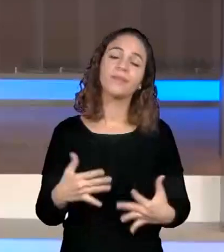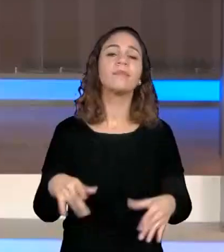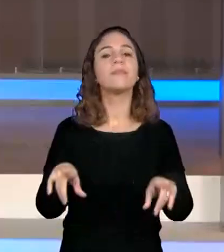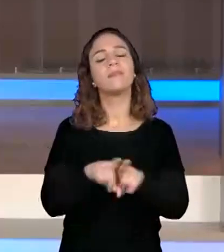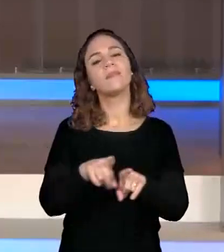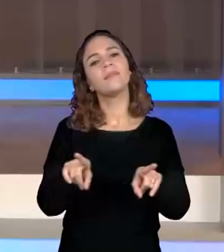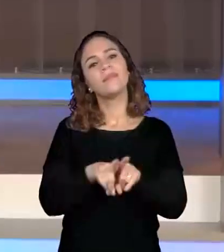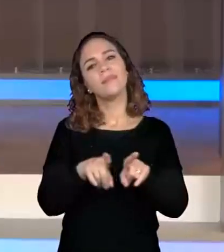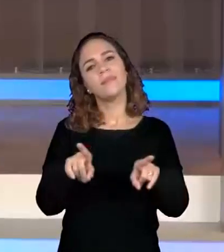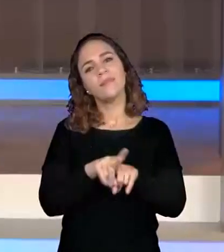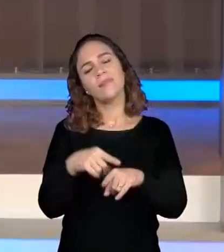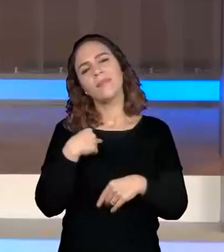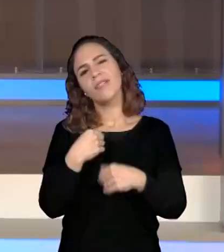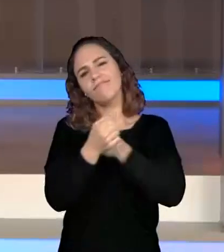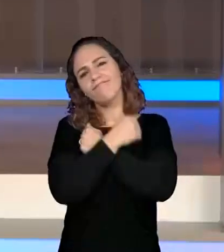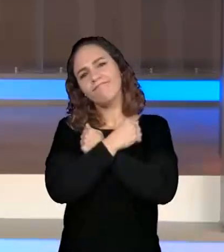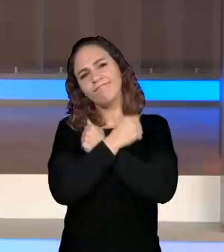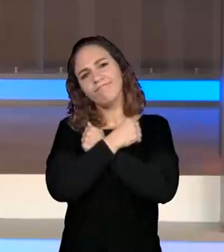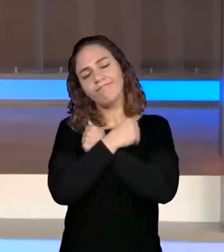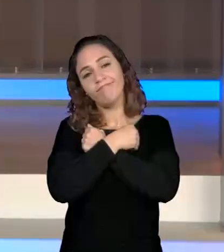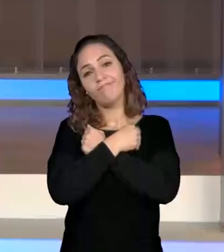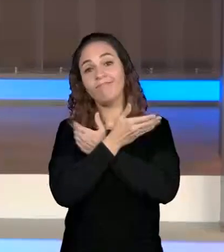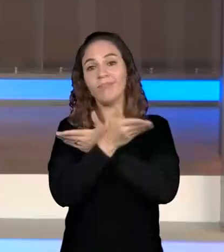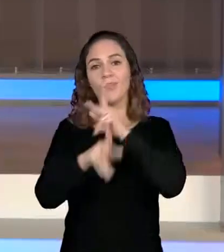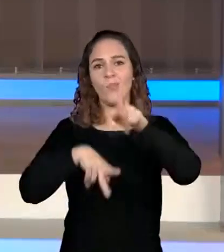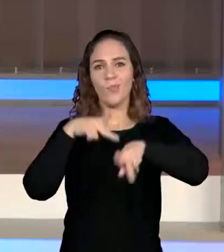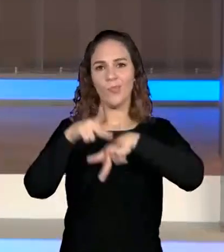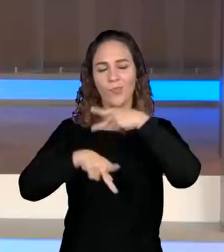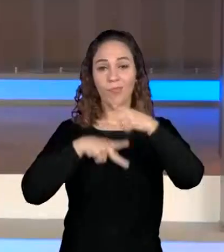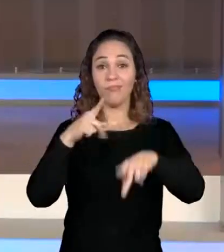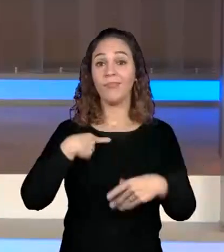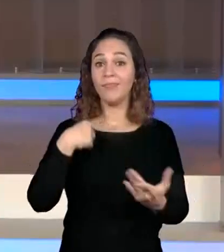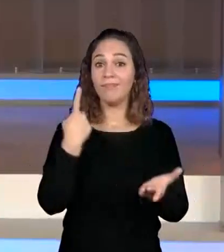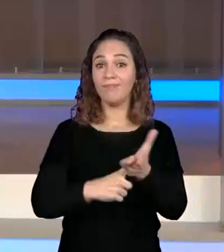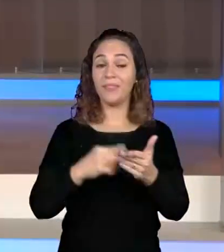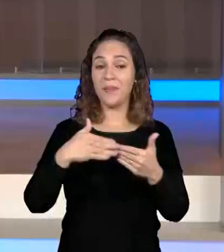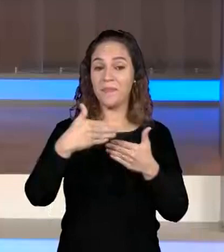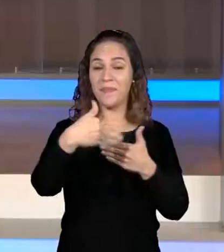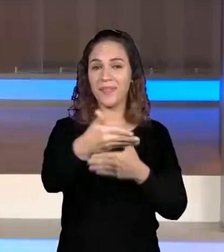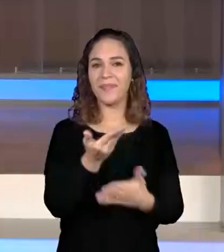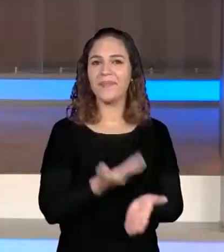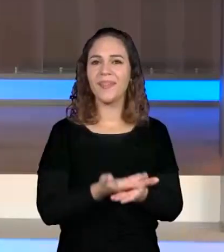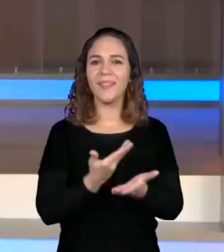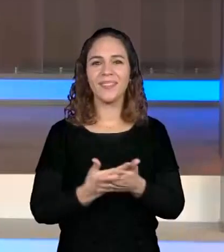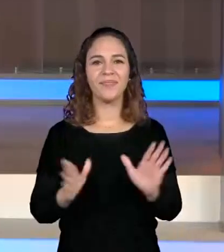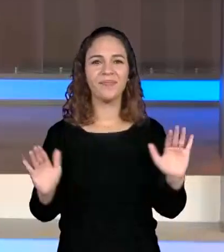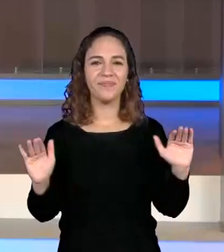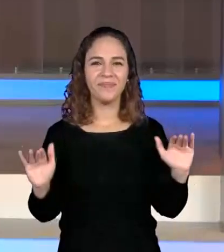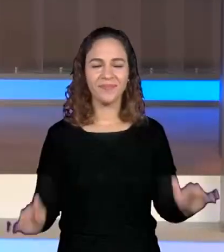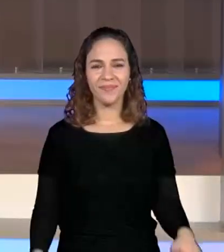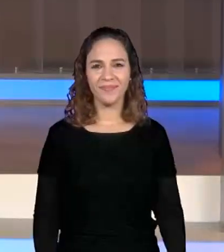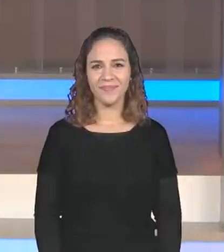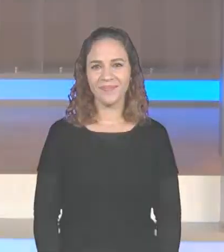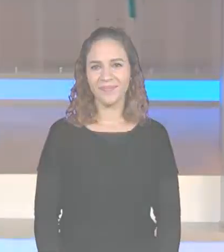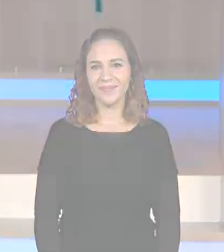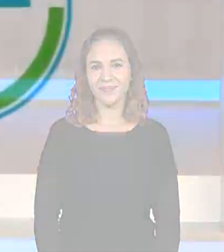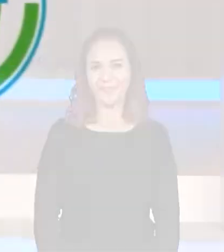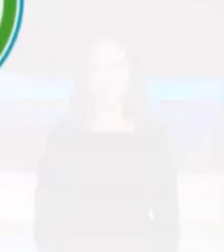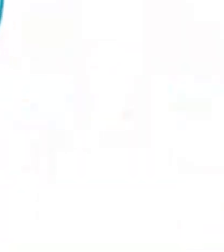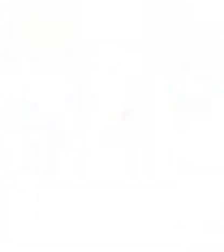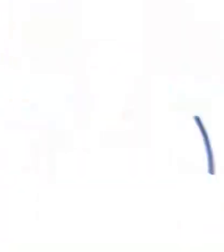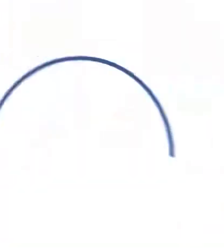deixar um super abraço para todos os nordestinos. E conto com vocês, alunos, nas próximas aulas, hein? Tchau, tchau, galera. Até mais.